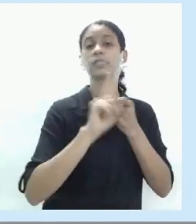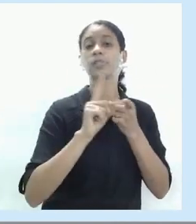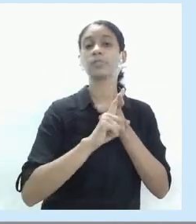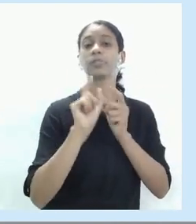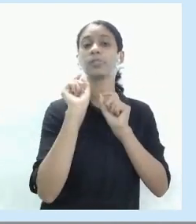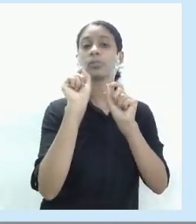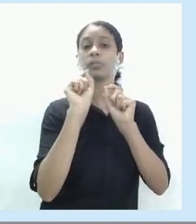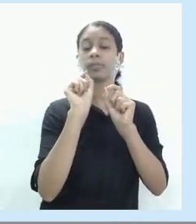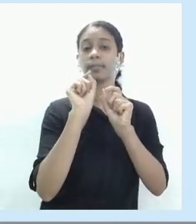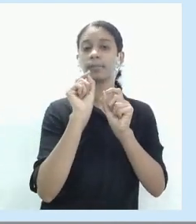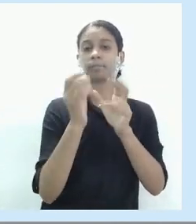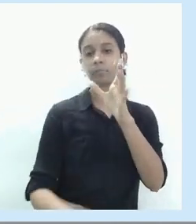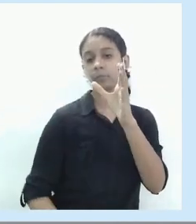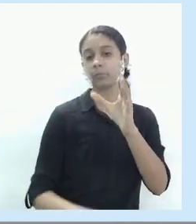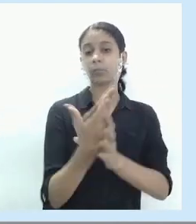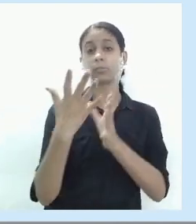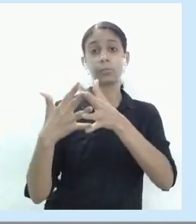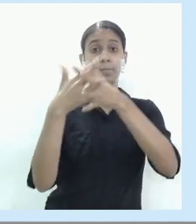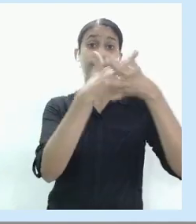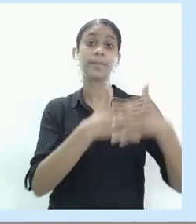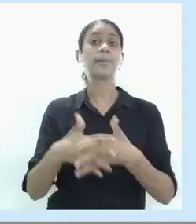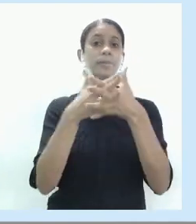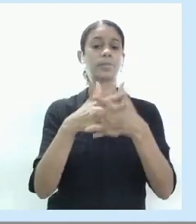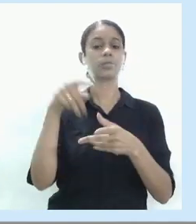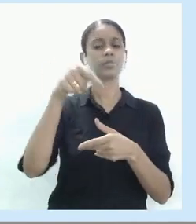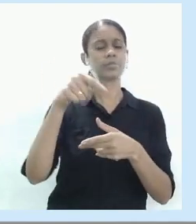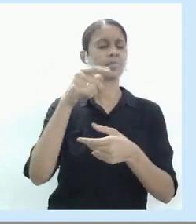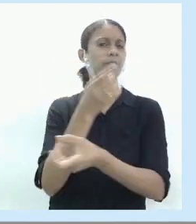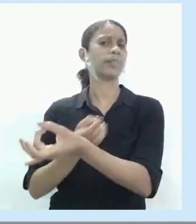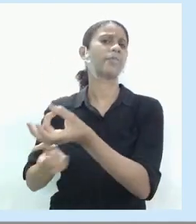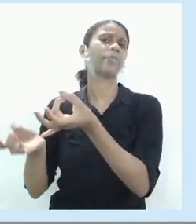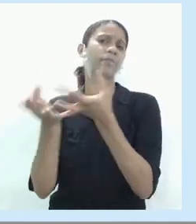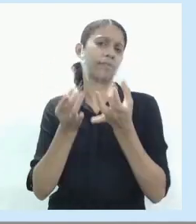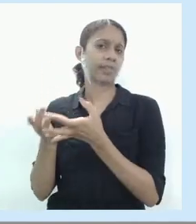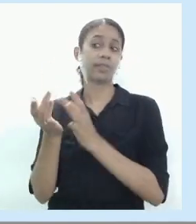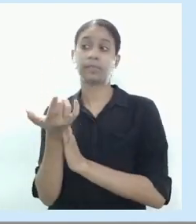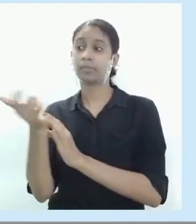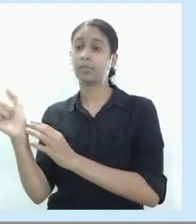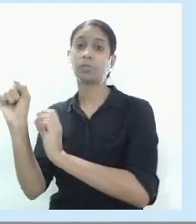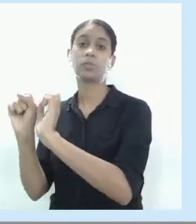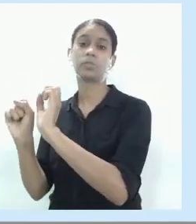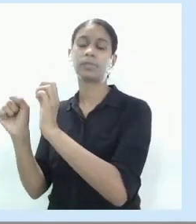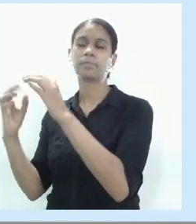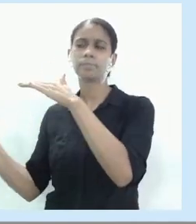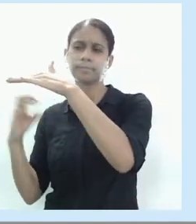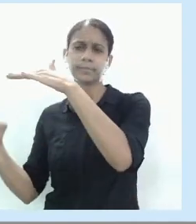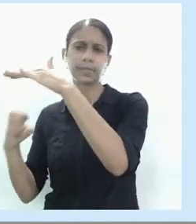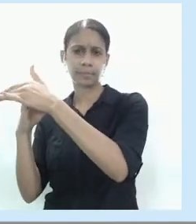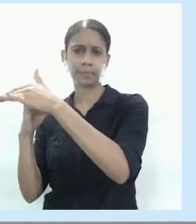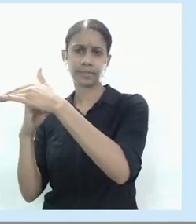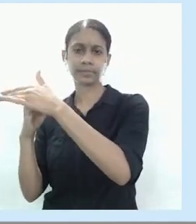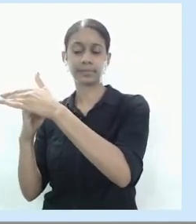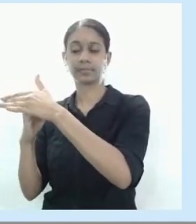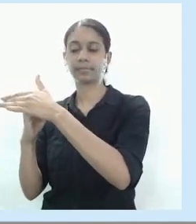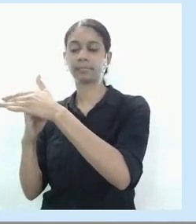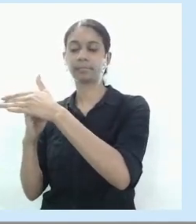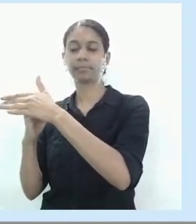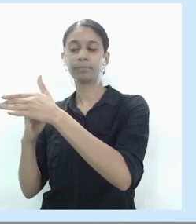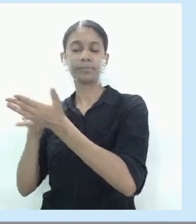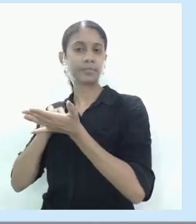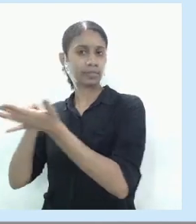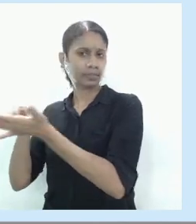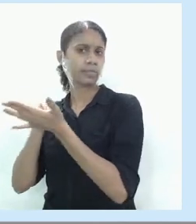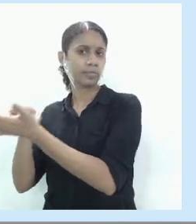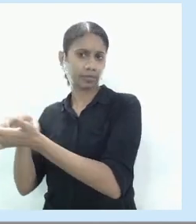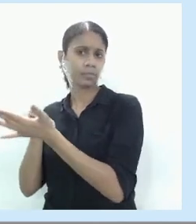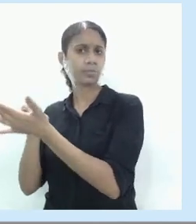Esses caminhões serão vendidos para uma empresa de transporte e pelo transporte de mercadorias e